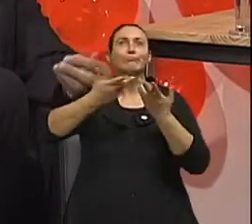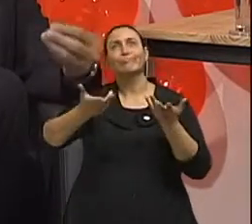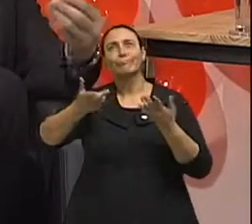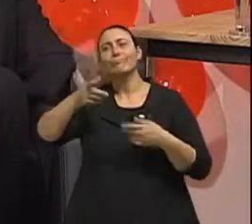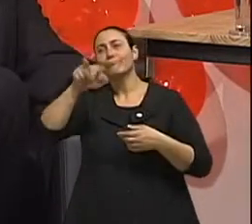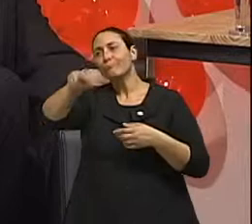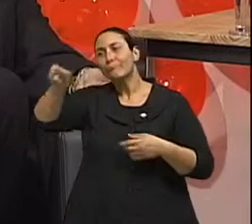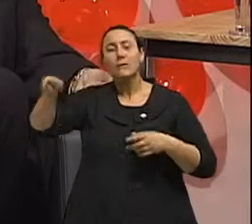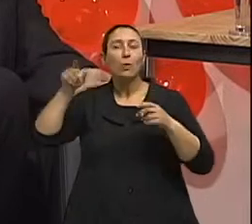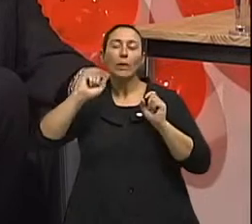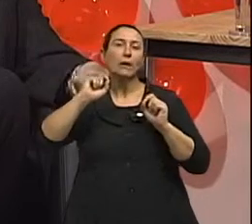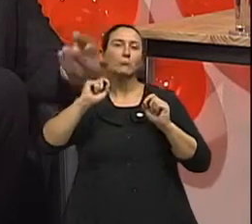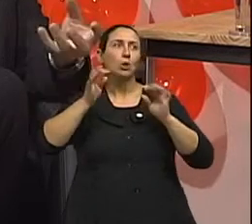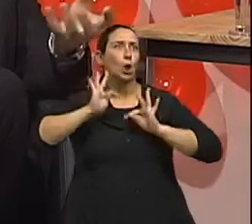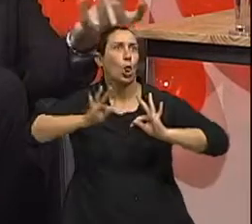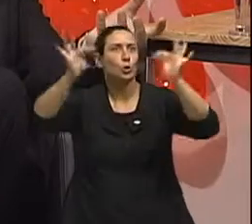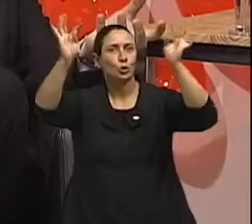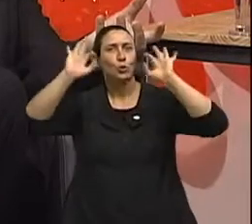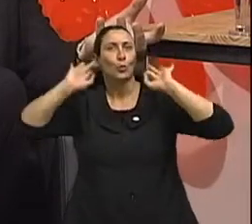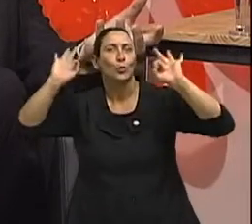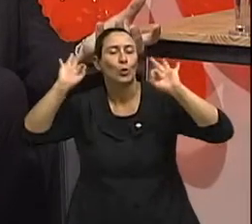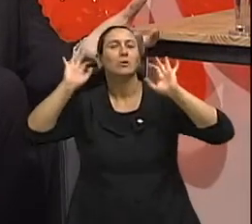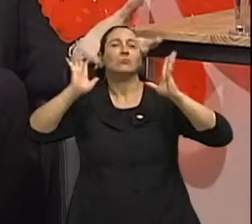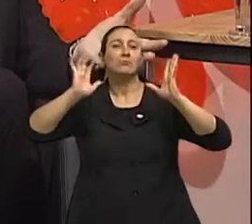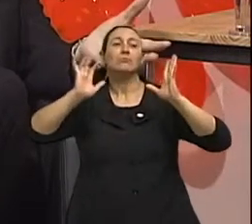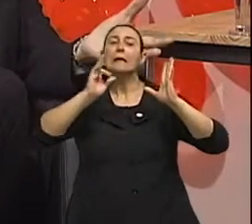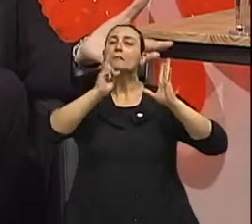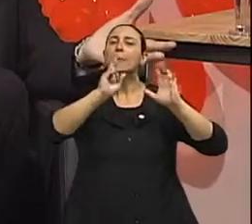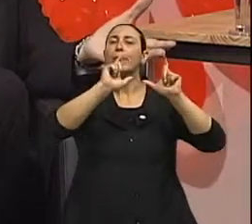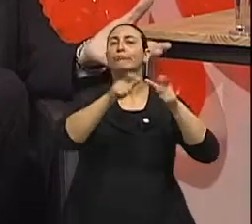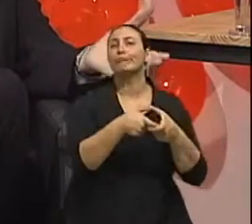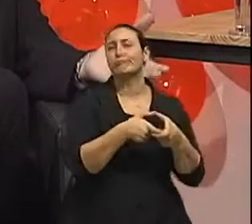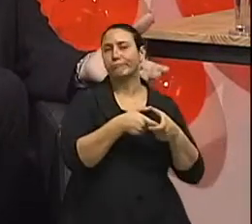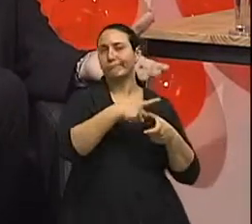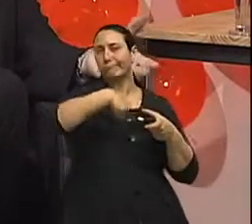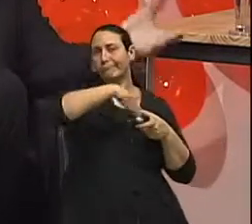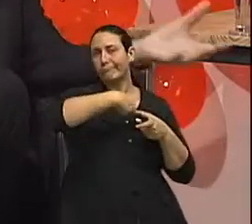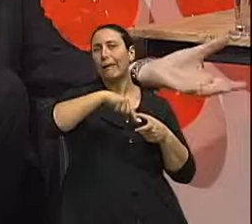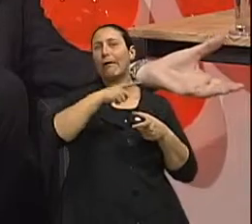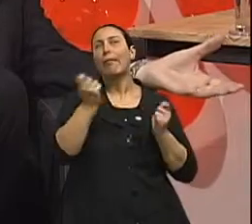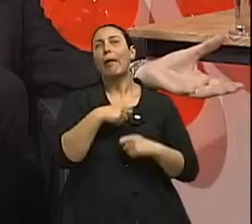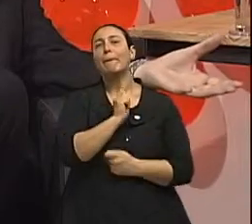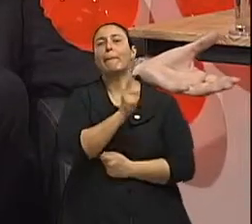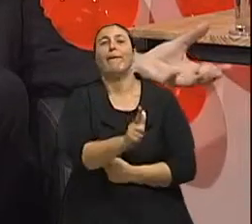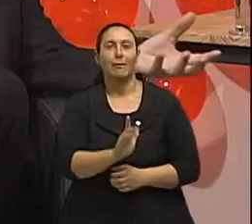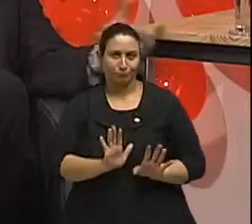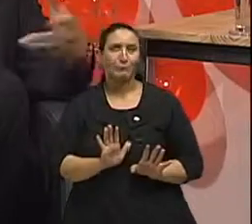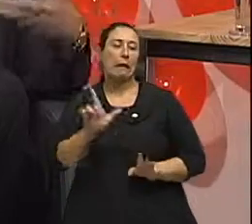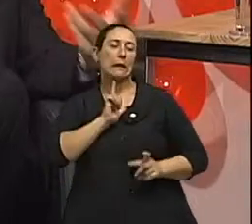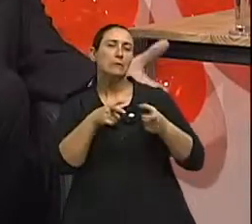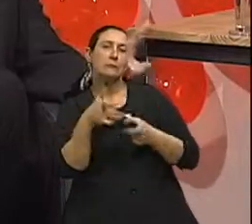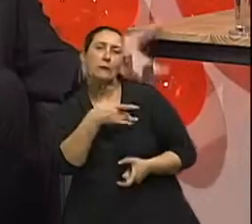recursos mais sofisticados é para um pequeno grupo, talvez os 20% da população que tem acesso a plano de saúde,